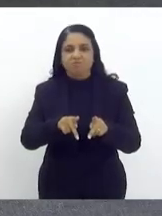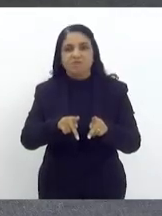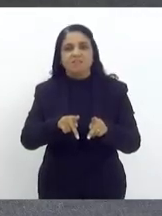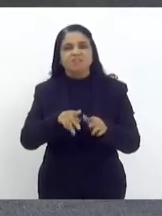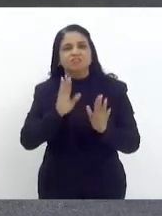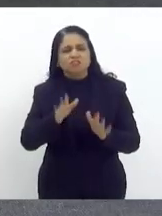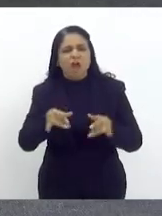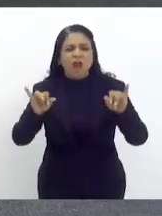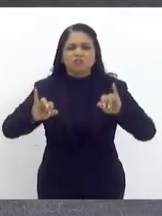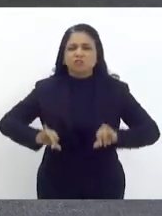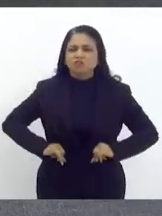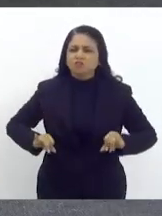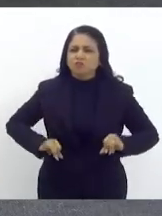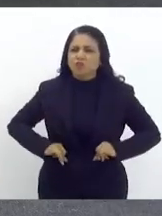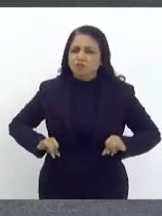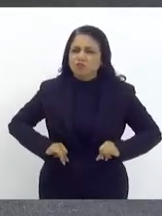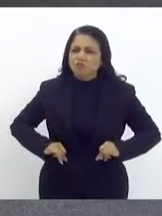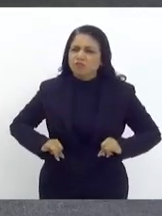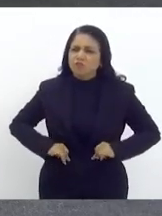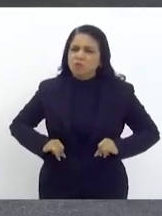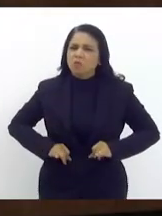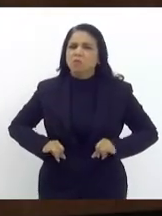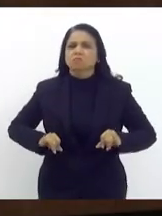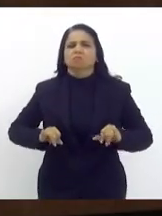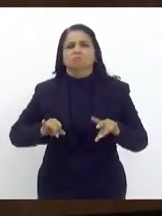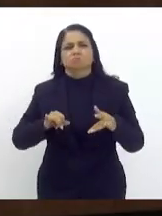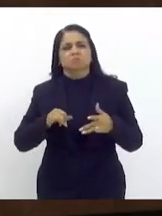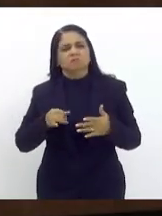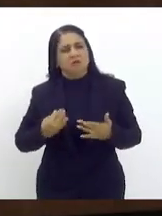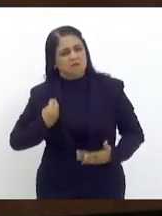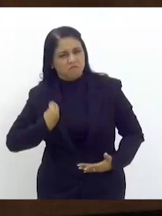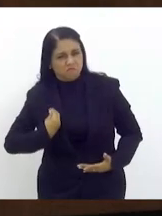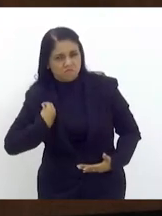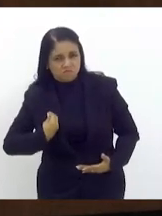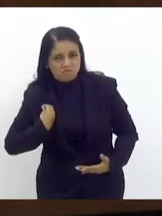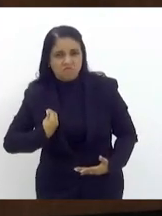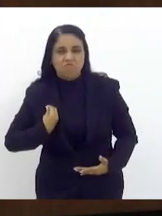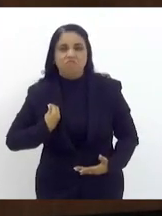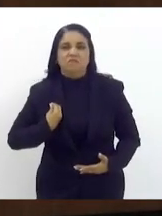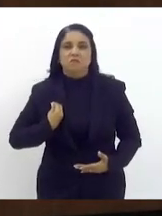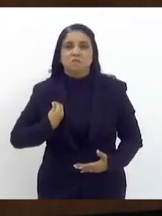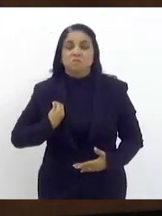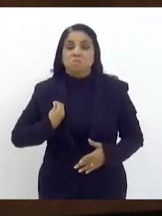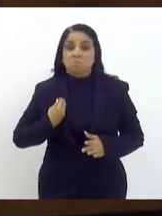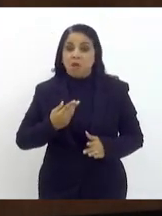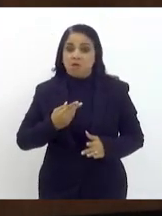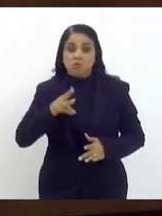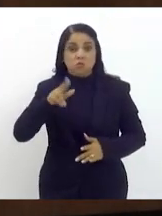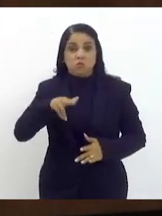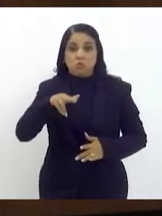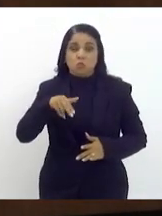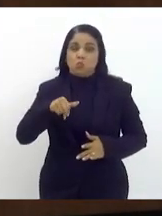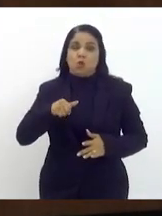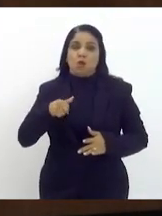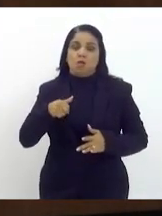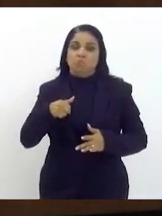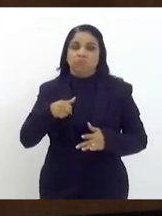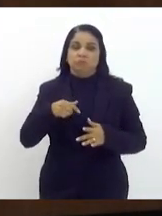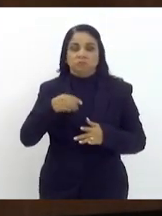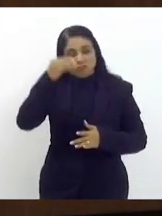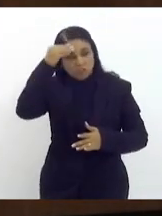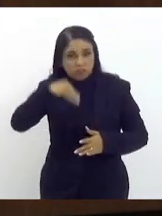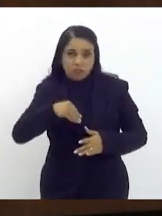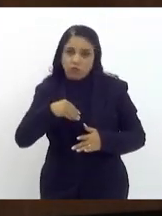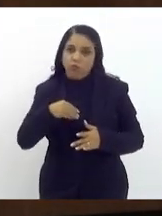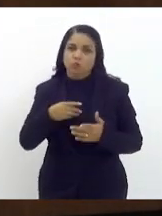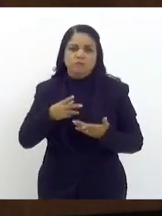percalços na vida e não se deixou abater, superando algumas doenças que